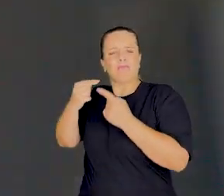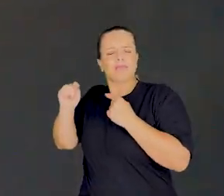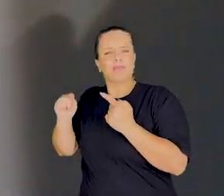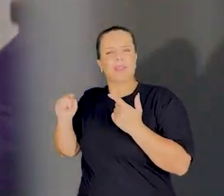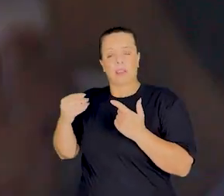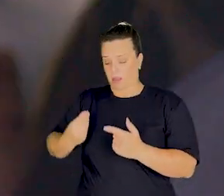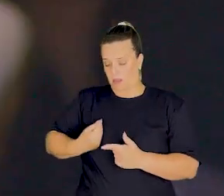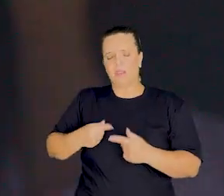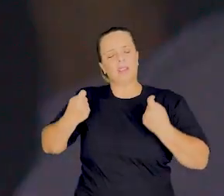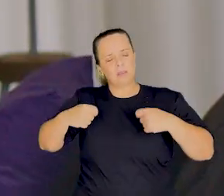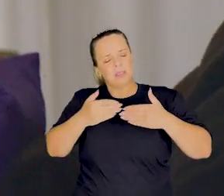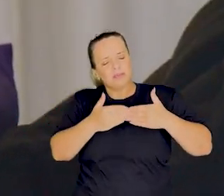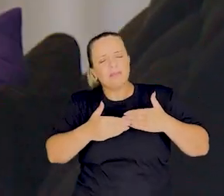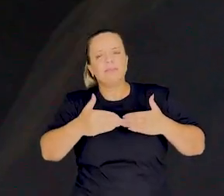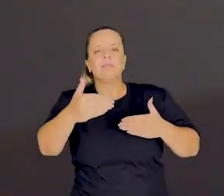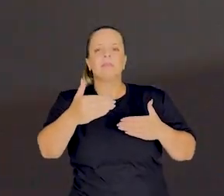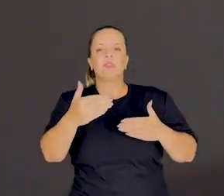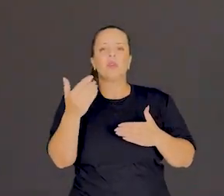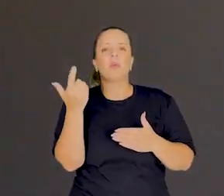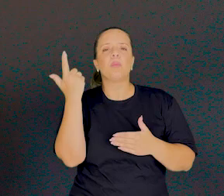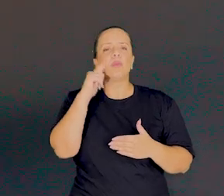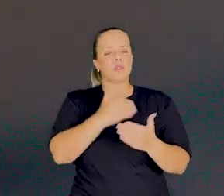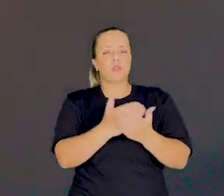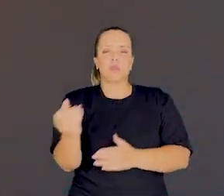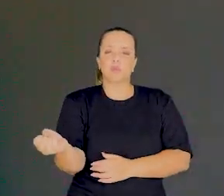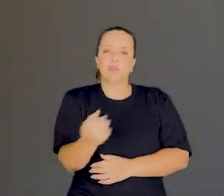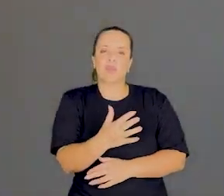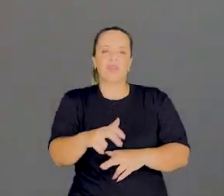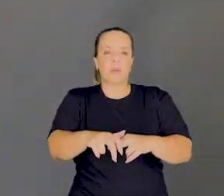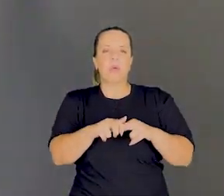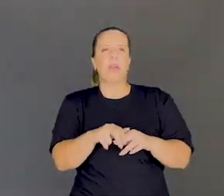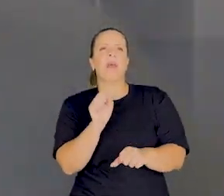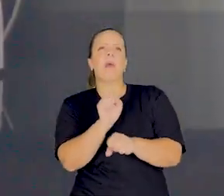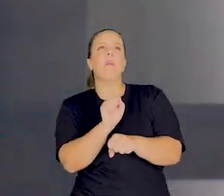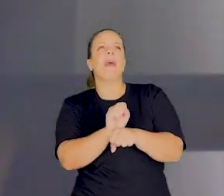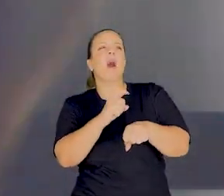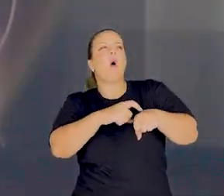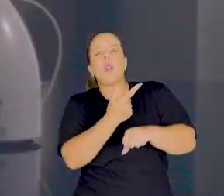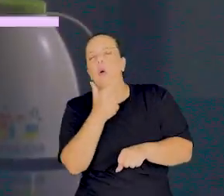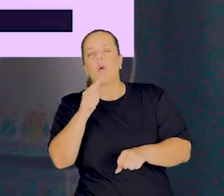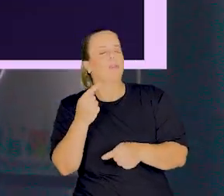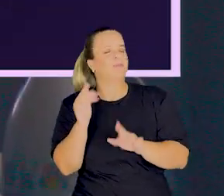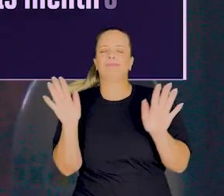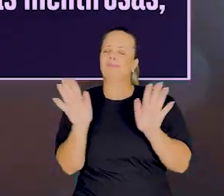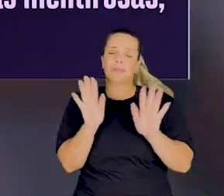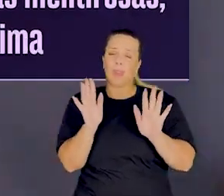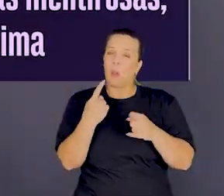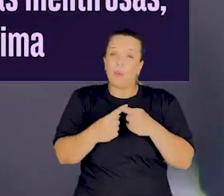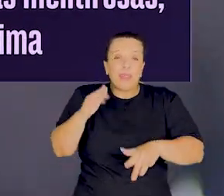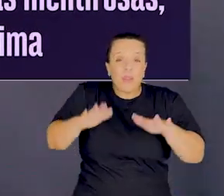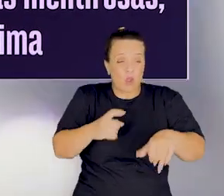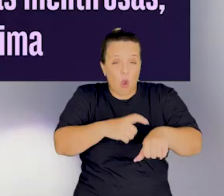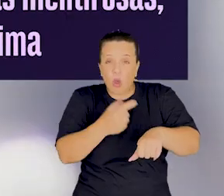E a vida deve ser longa o bastante para recomeçar. Por isso, não dá para deixar para outra hora. Porque